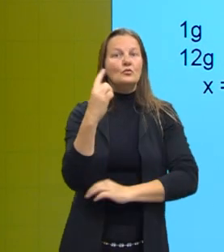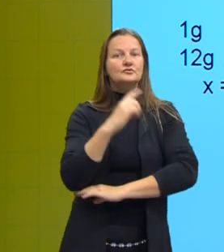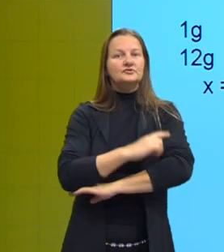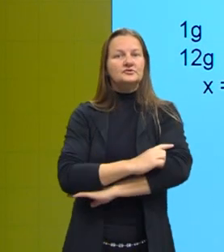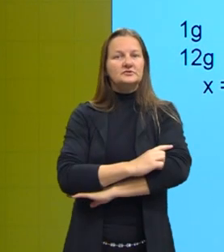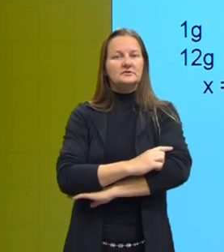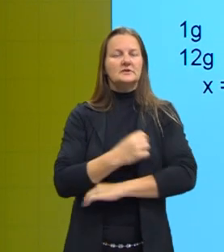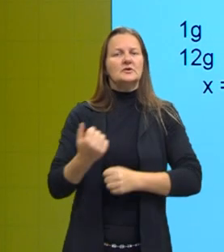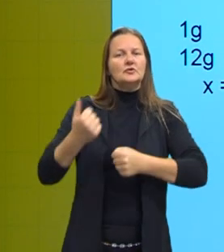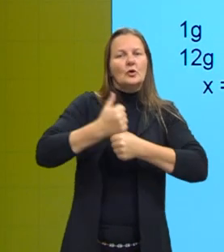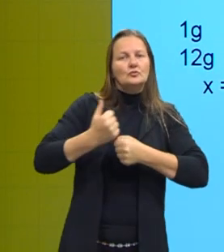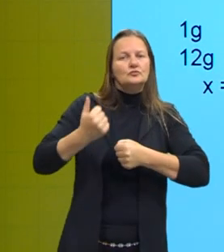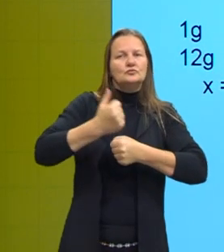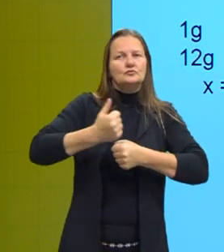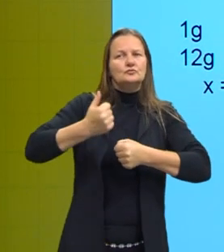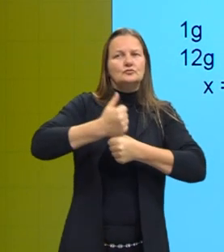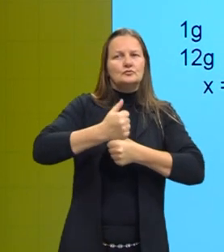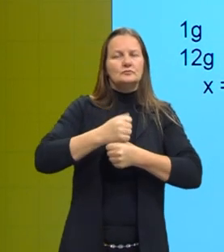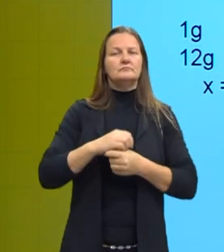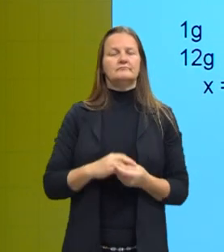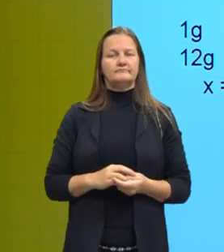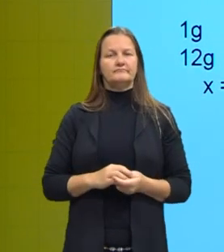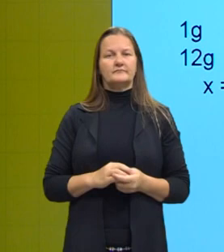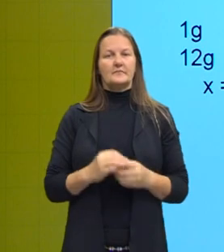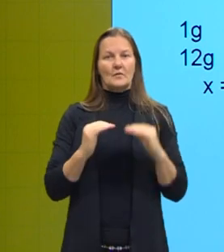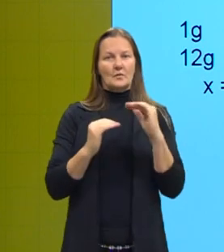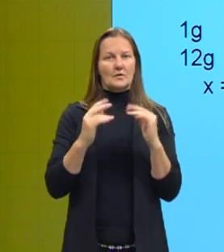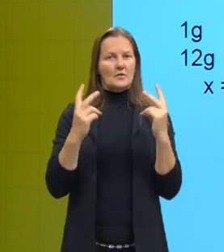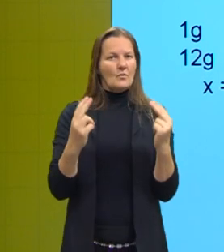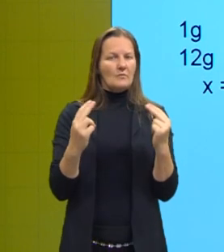nessa substituição, usando as mesmas quantidades.